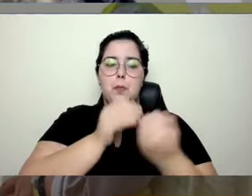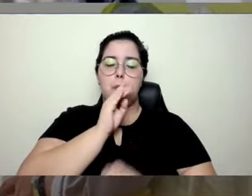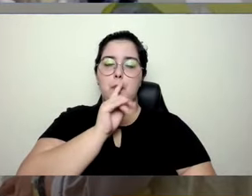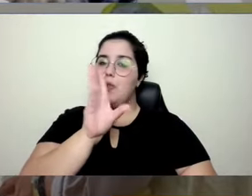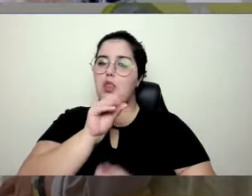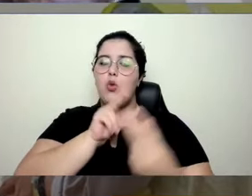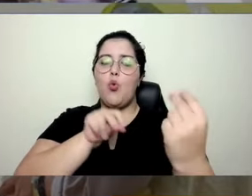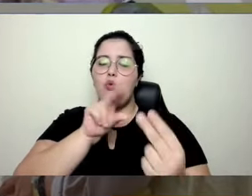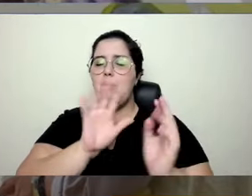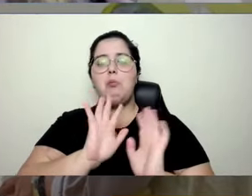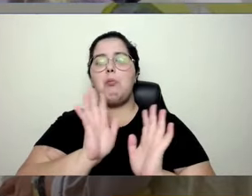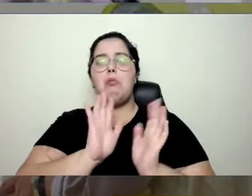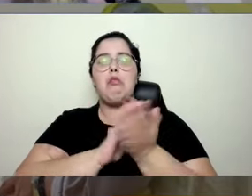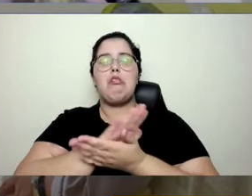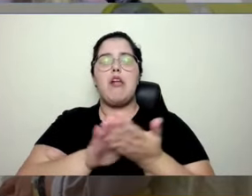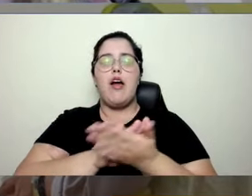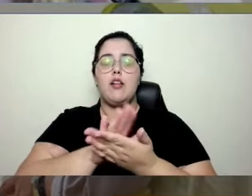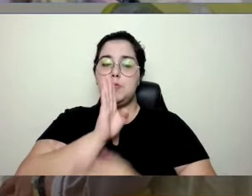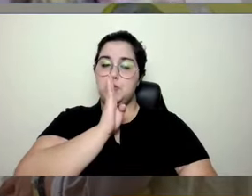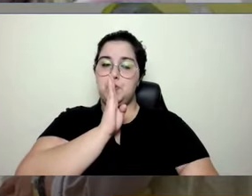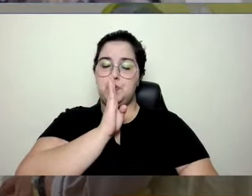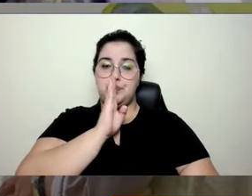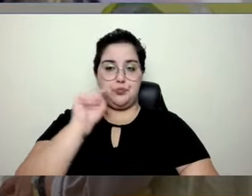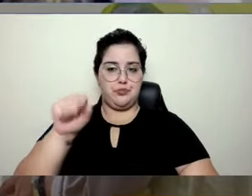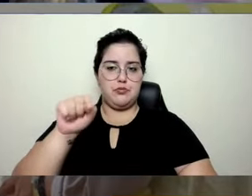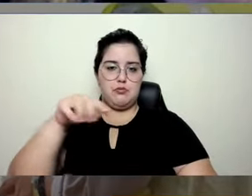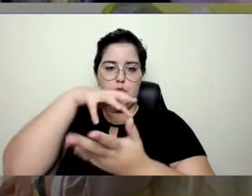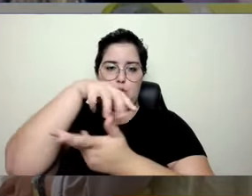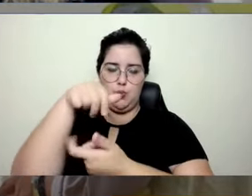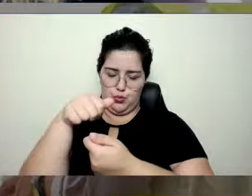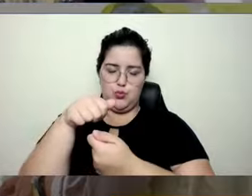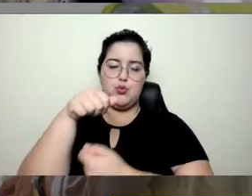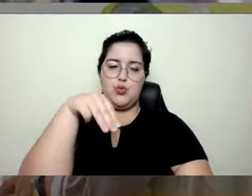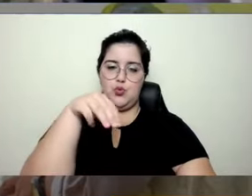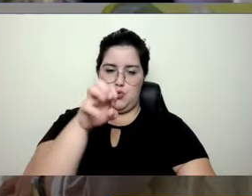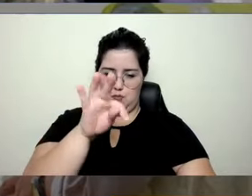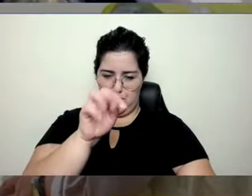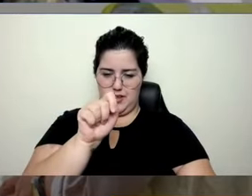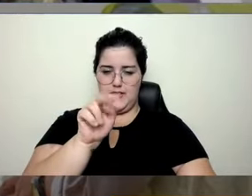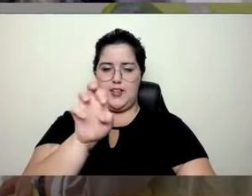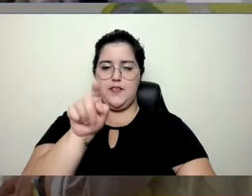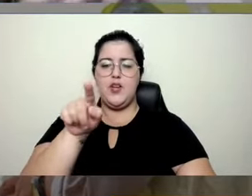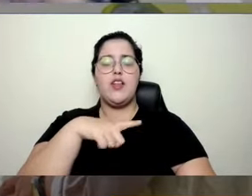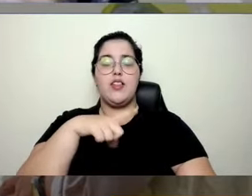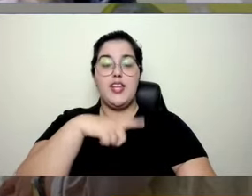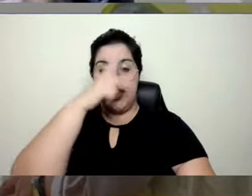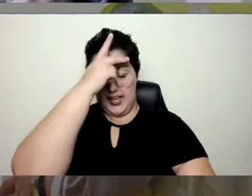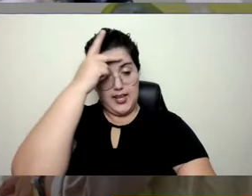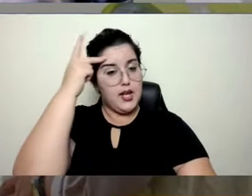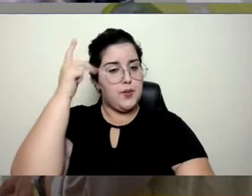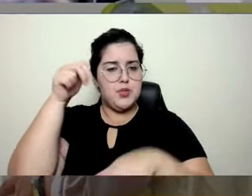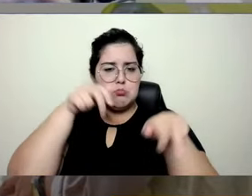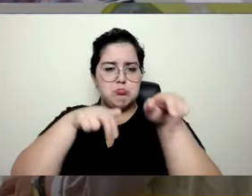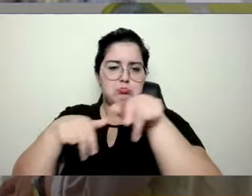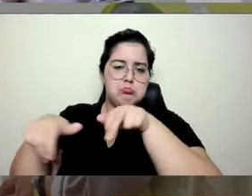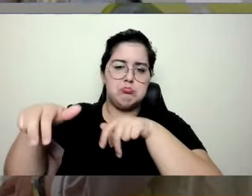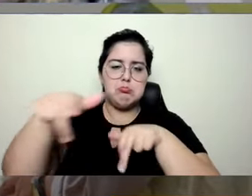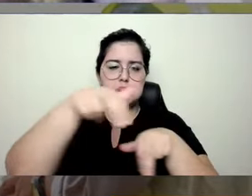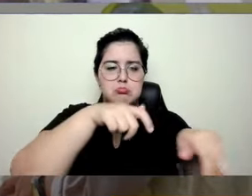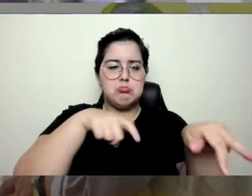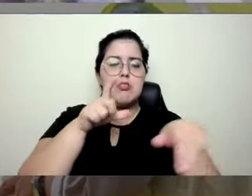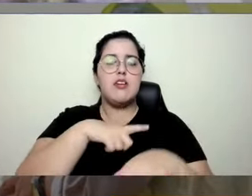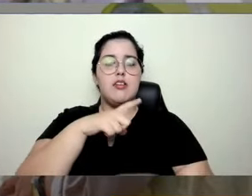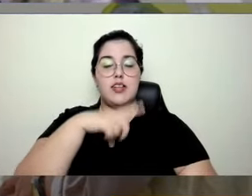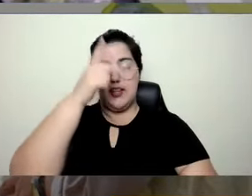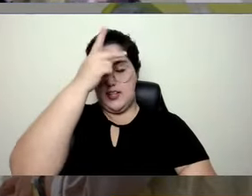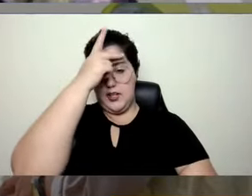não abre. E nesses universos tridimensionais, você consegue ver os avatares, as pessoinhas sentadas ali. Você consegue